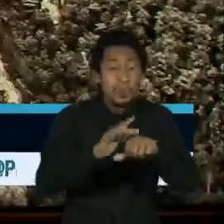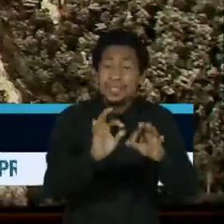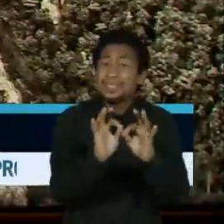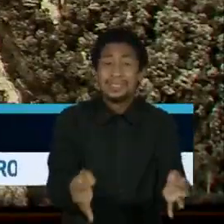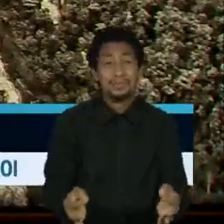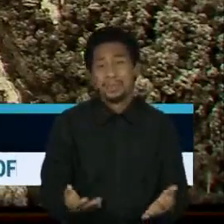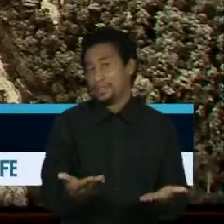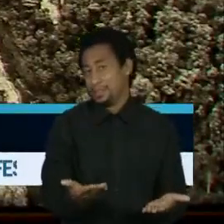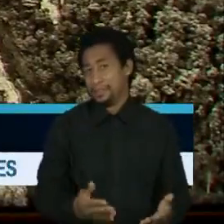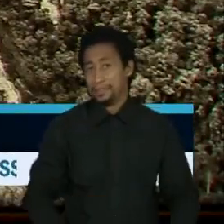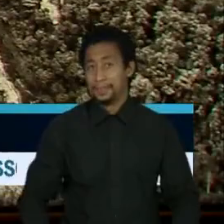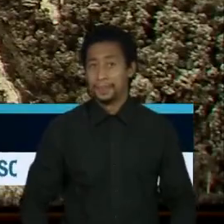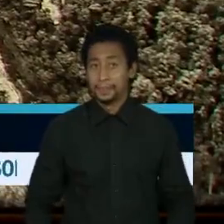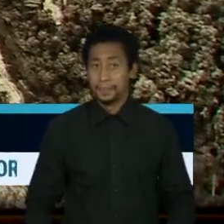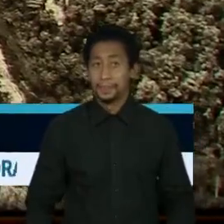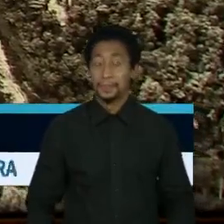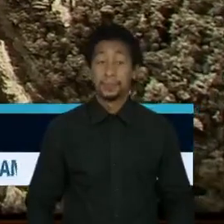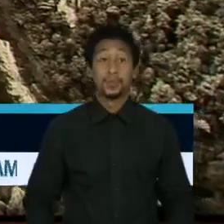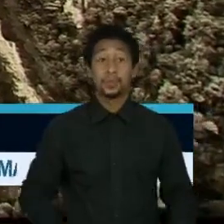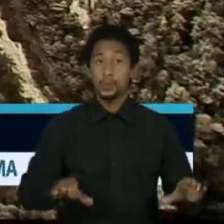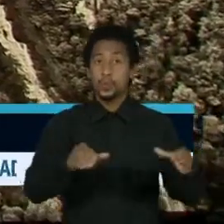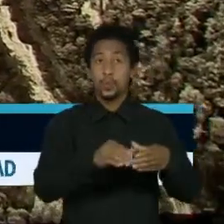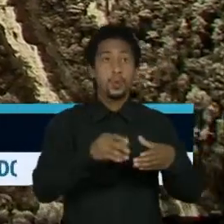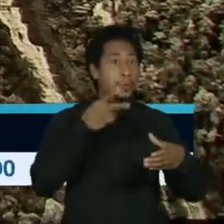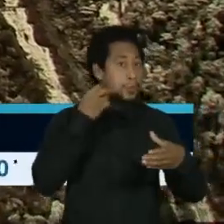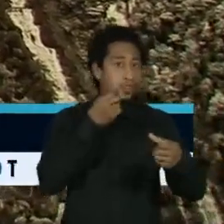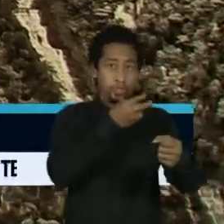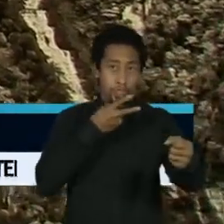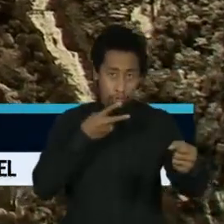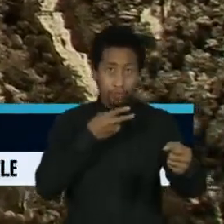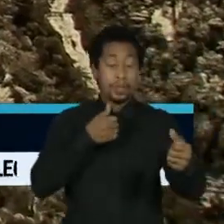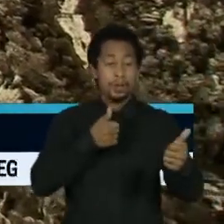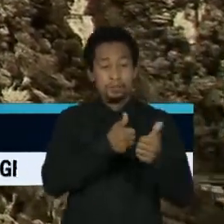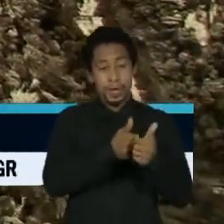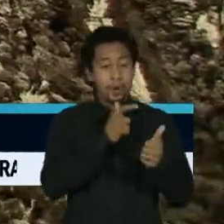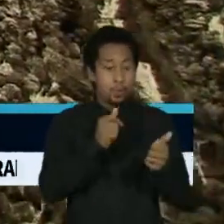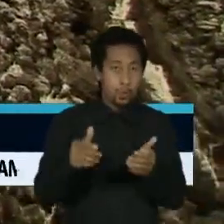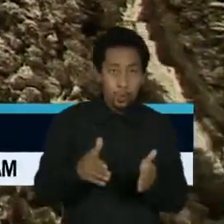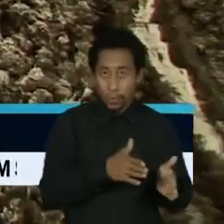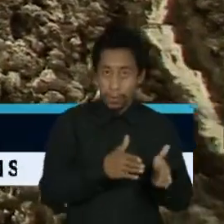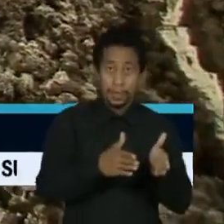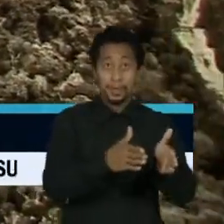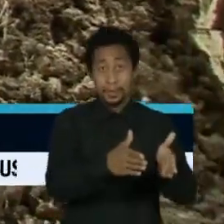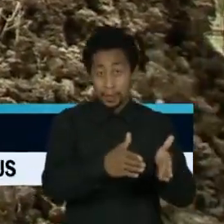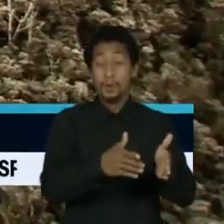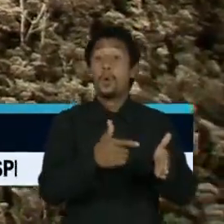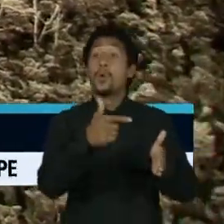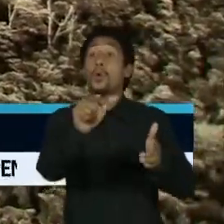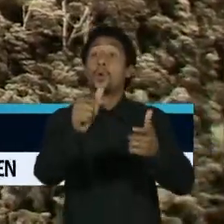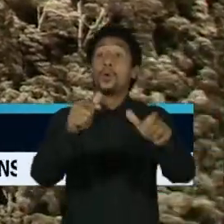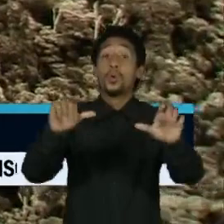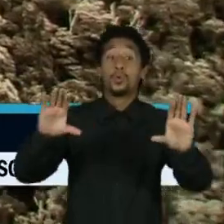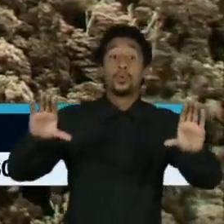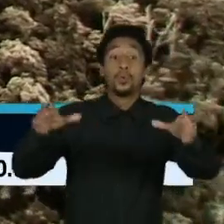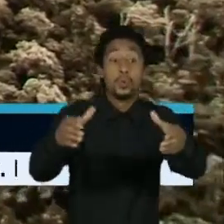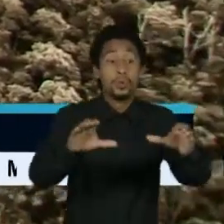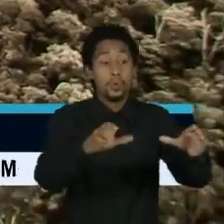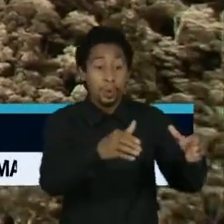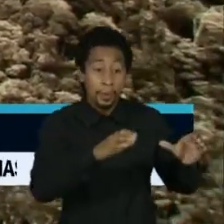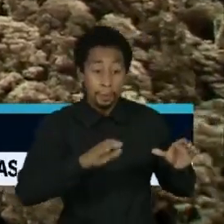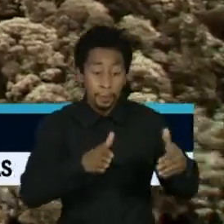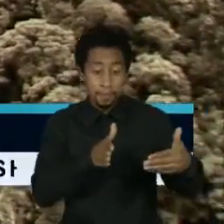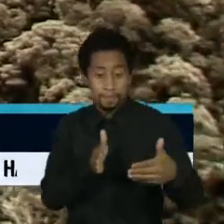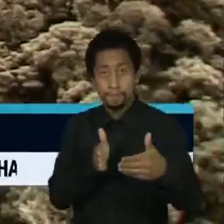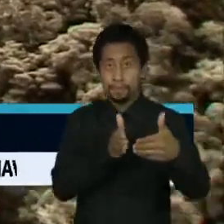A situação dos indígenas às margens do rio Purus ecoa com outros povos tradicionais. A